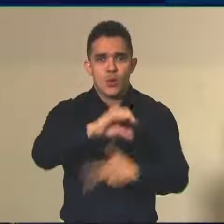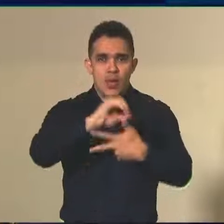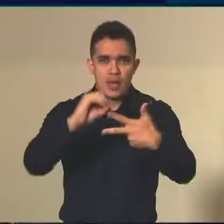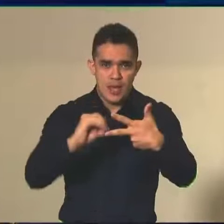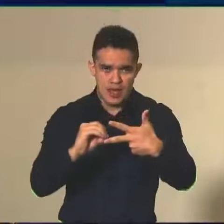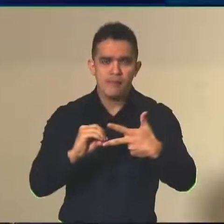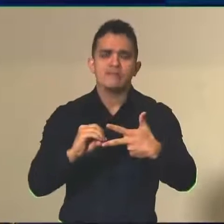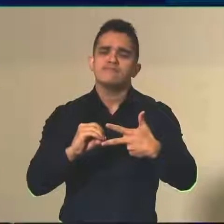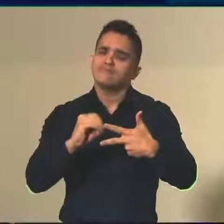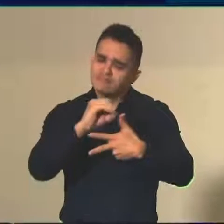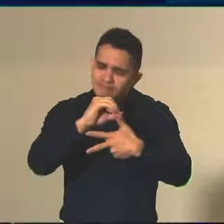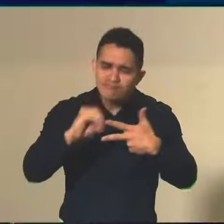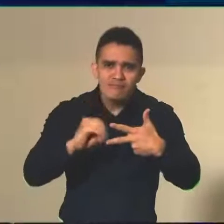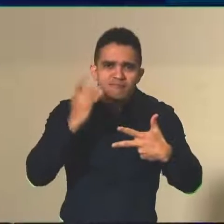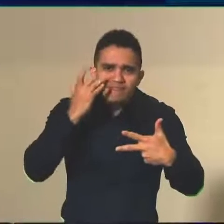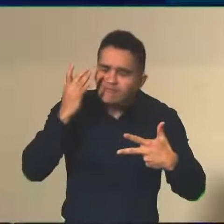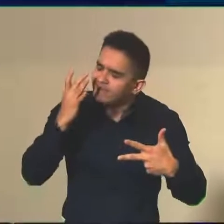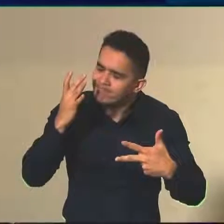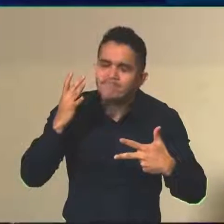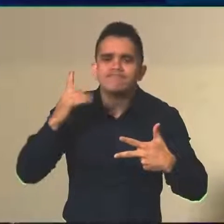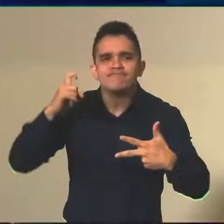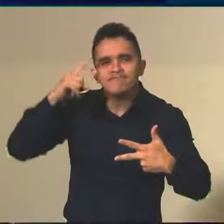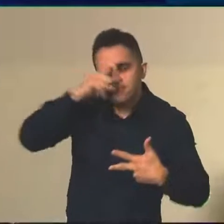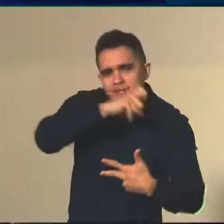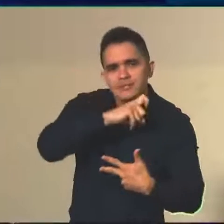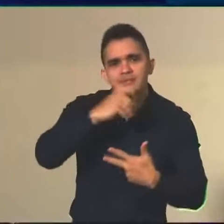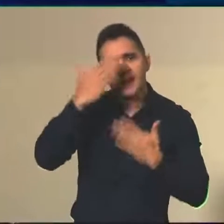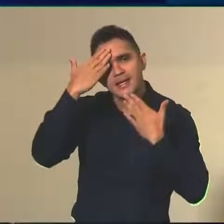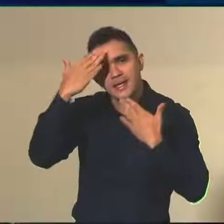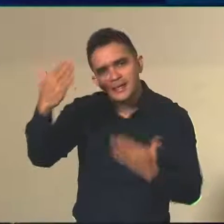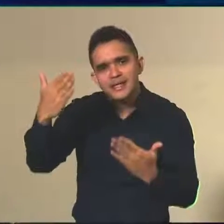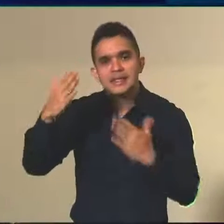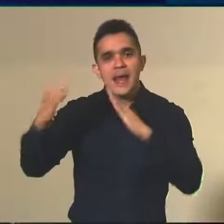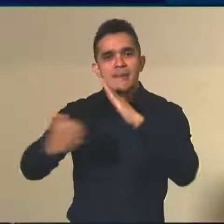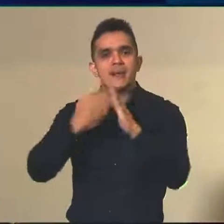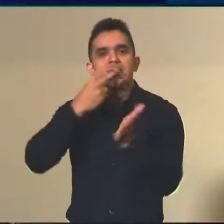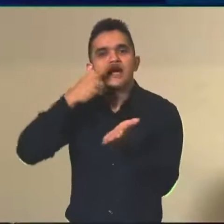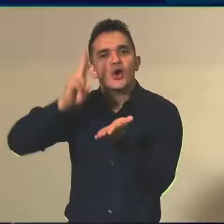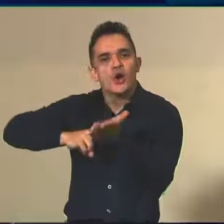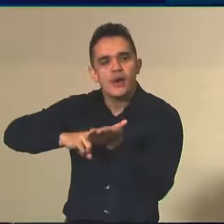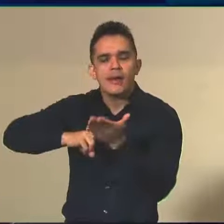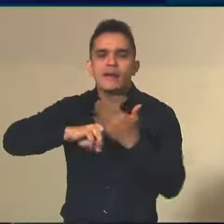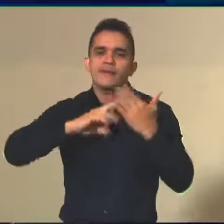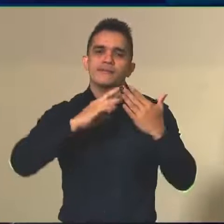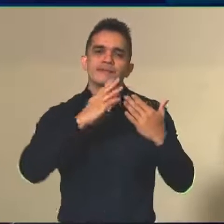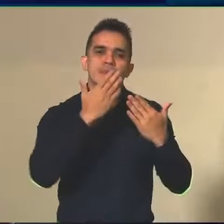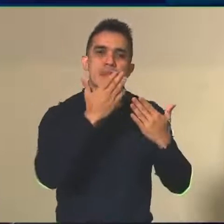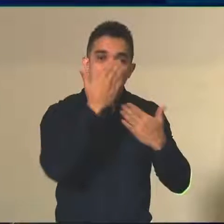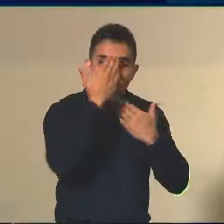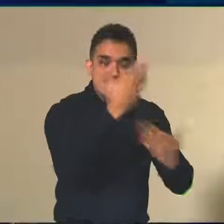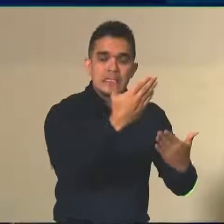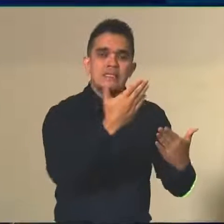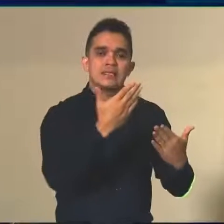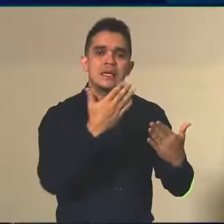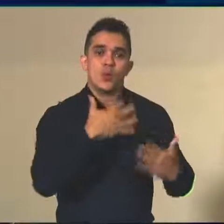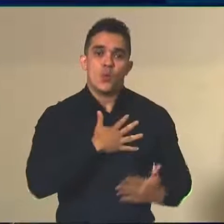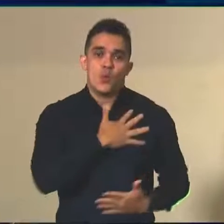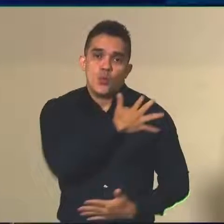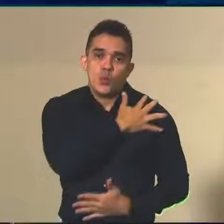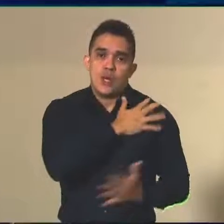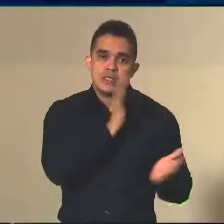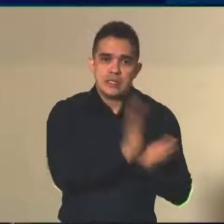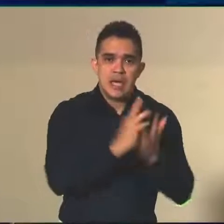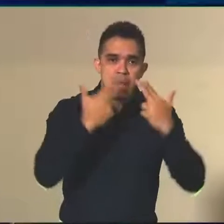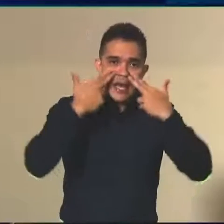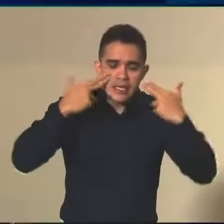e gigantesco. Então, agradecer os Correios, a Polícia Federal, a Polícia Rodoviária Federal, o Exército Brasileiro, a